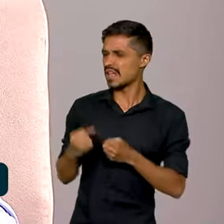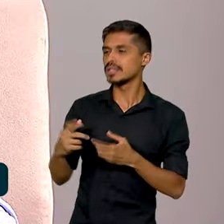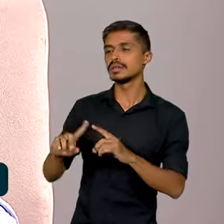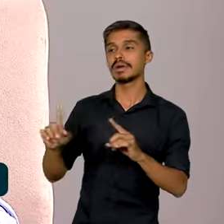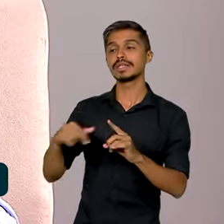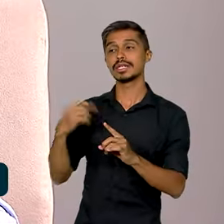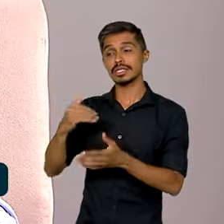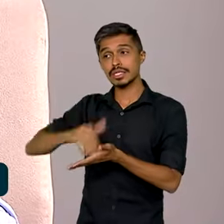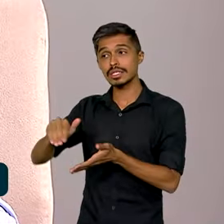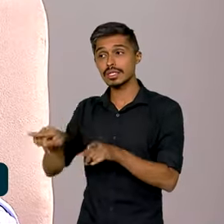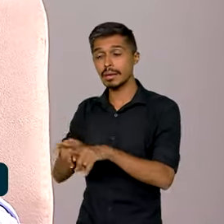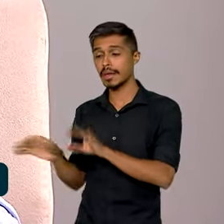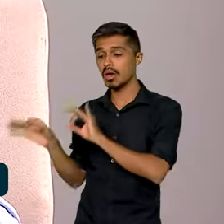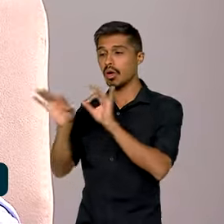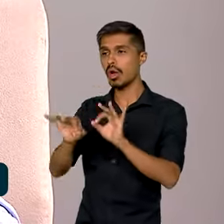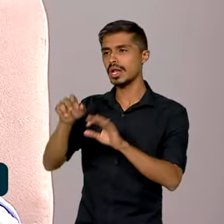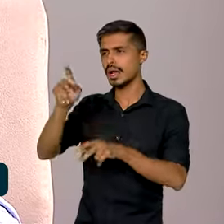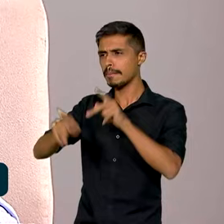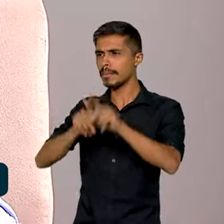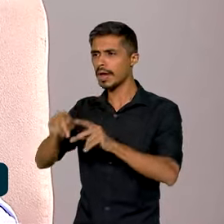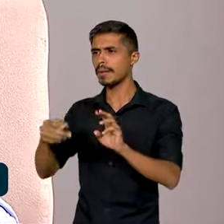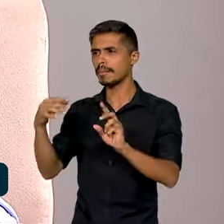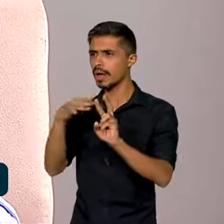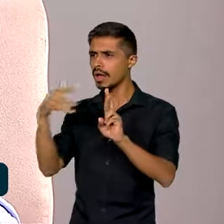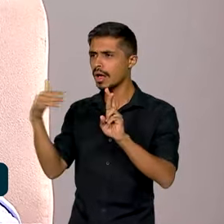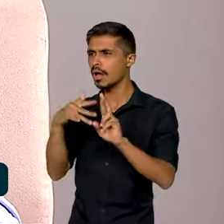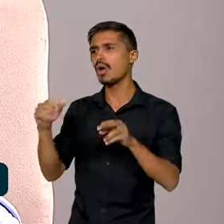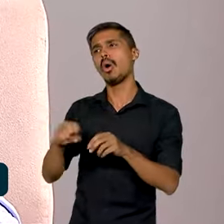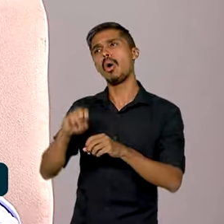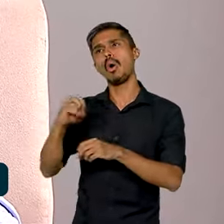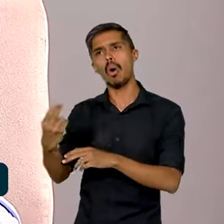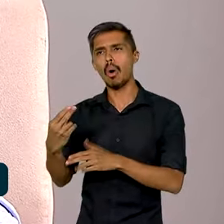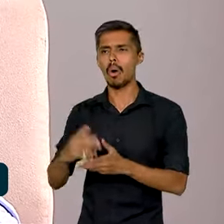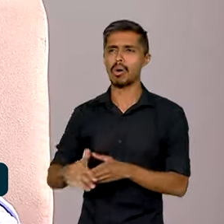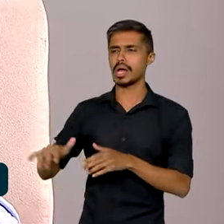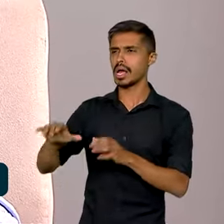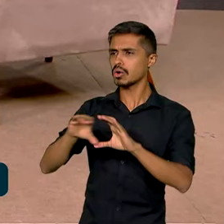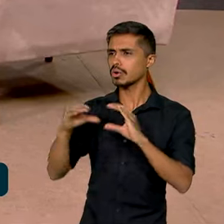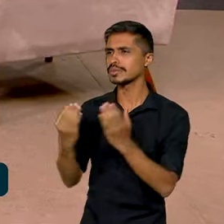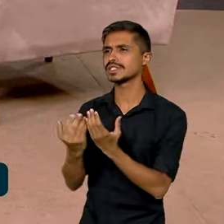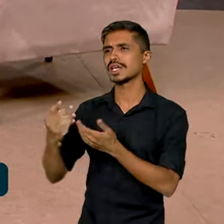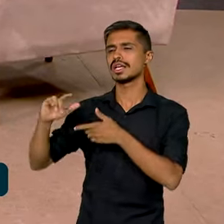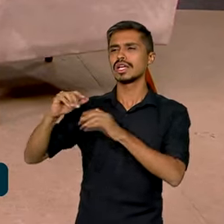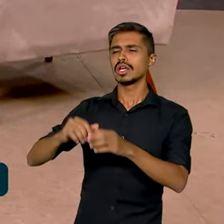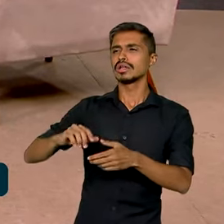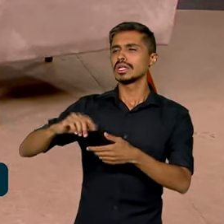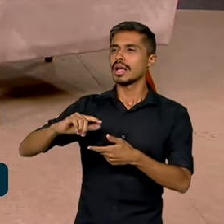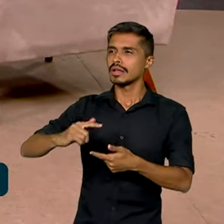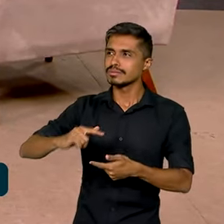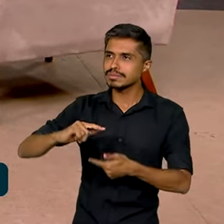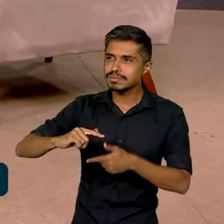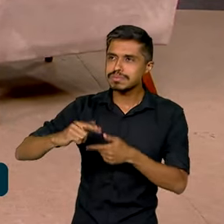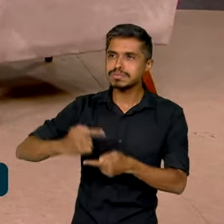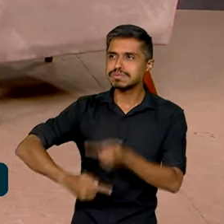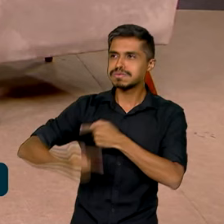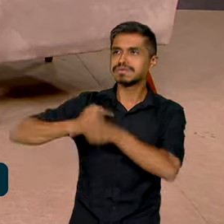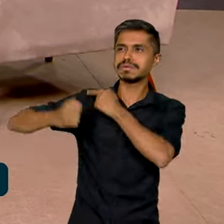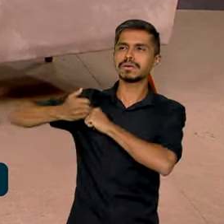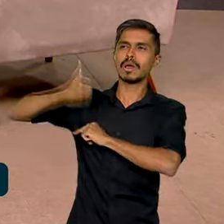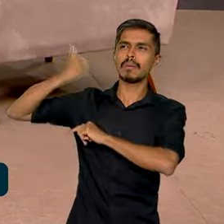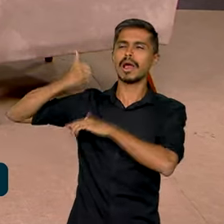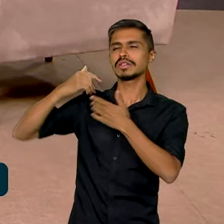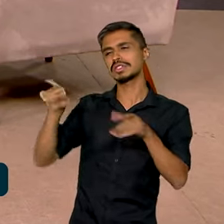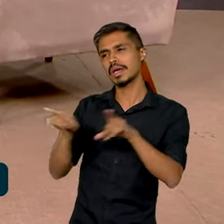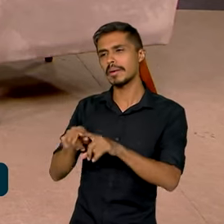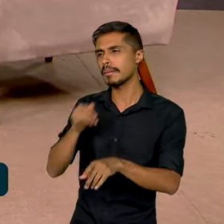um olhar para a população ribeirinha ou para as comunidades tradicionais, enfim. Tem projetos específicos,